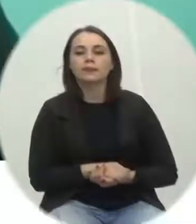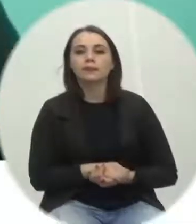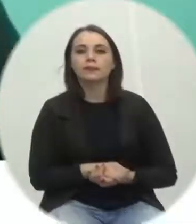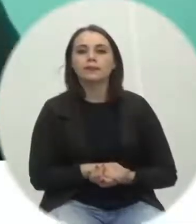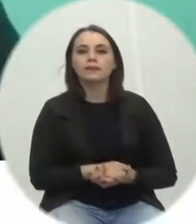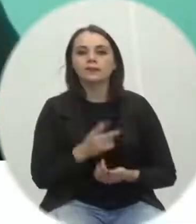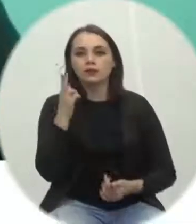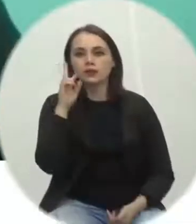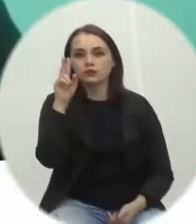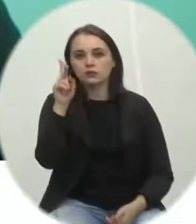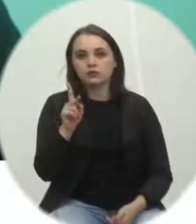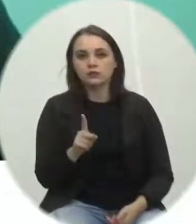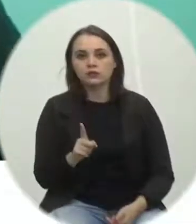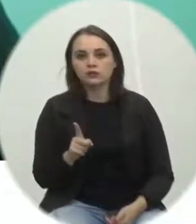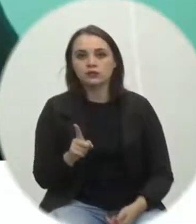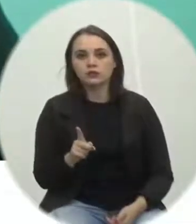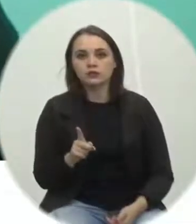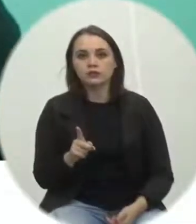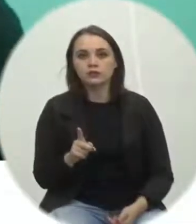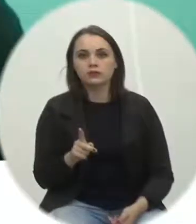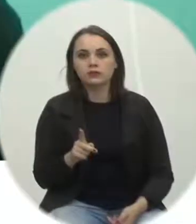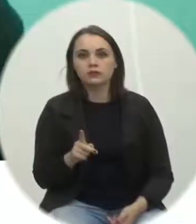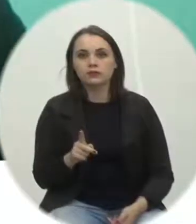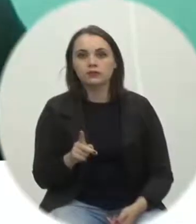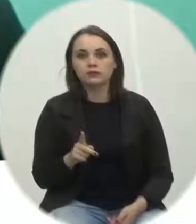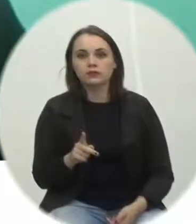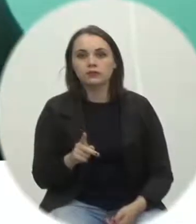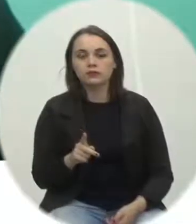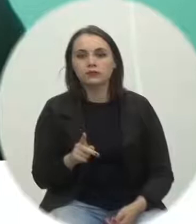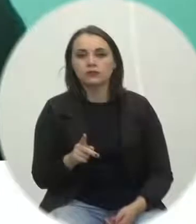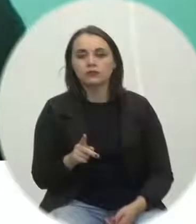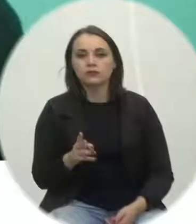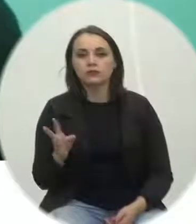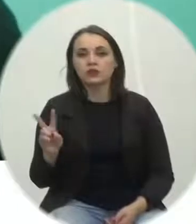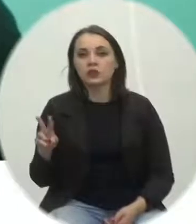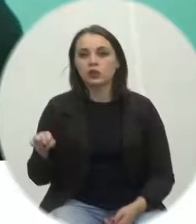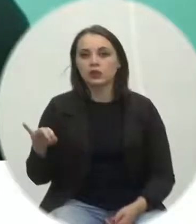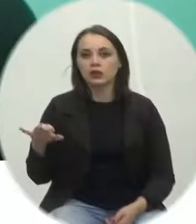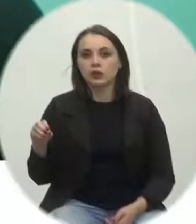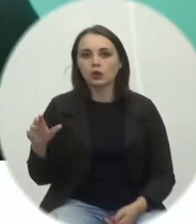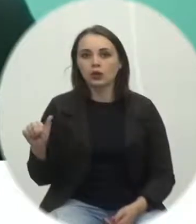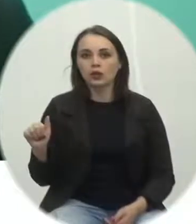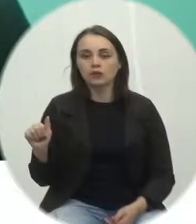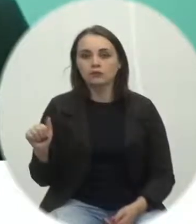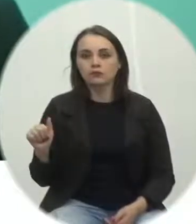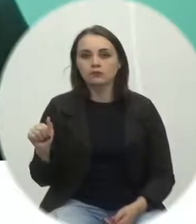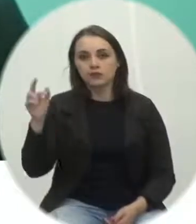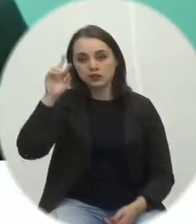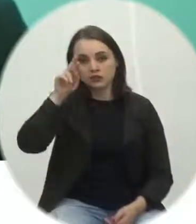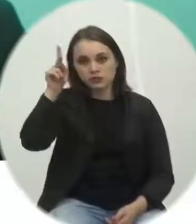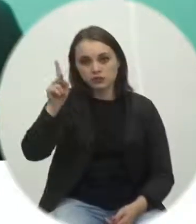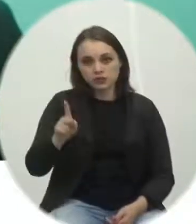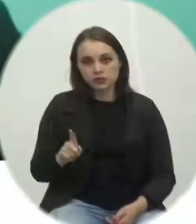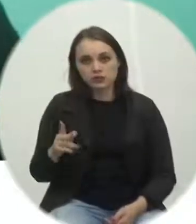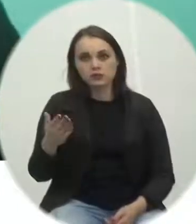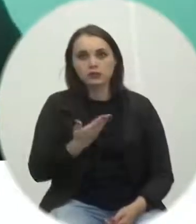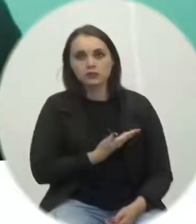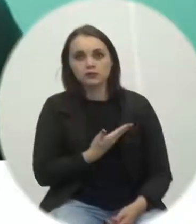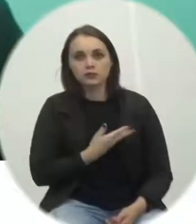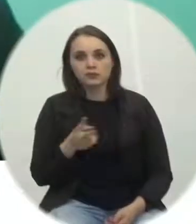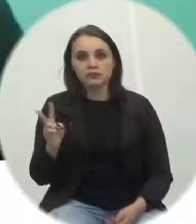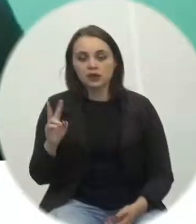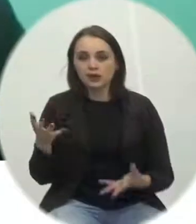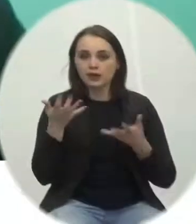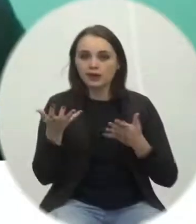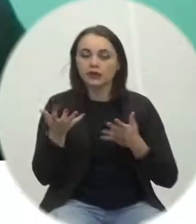Quem vai discutir? Nicola Governador Nicola com a palavra Sr. Presidente nobres colegas quero